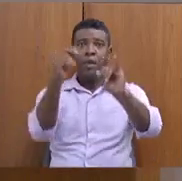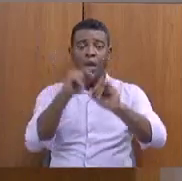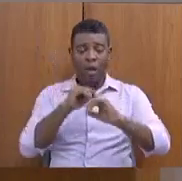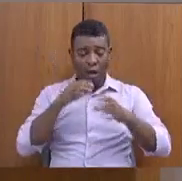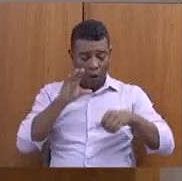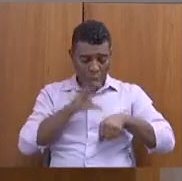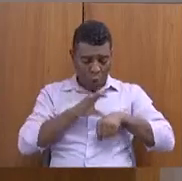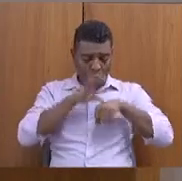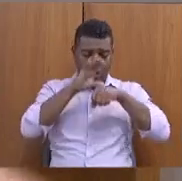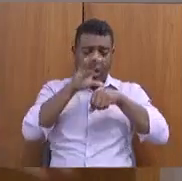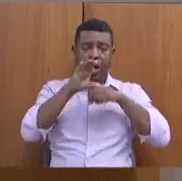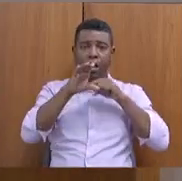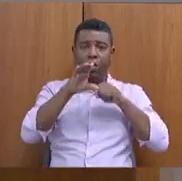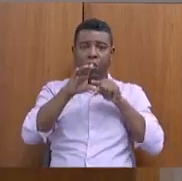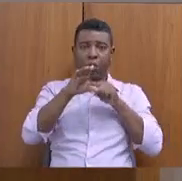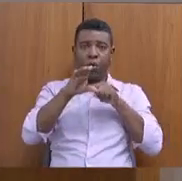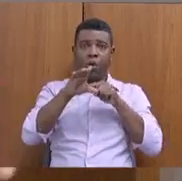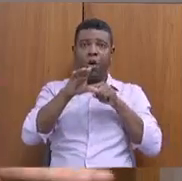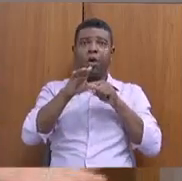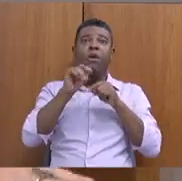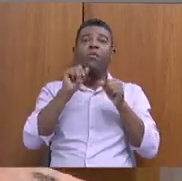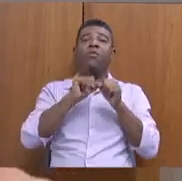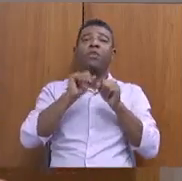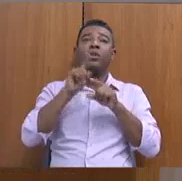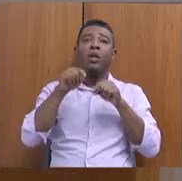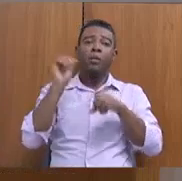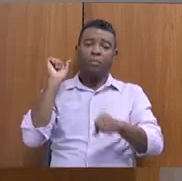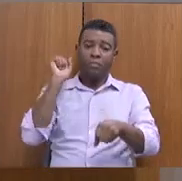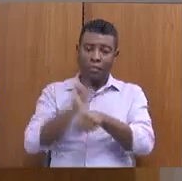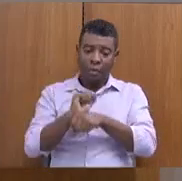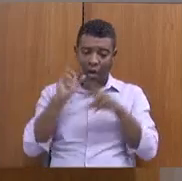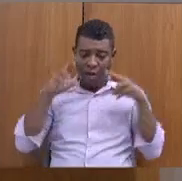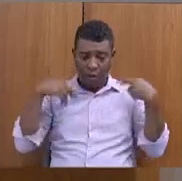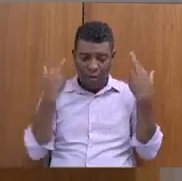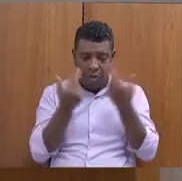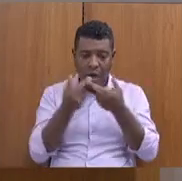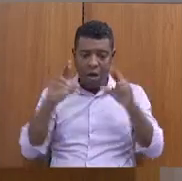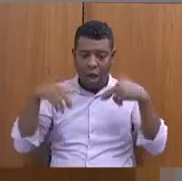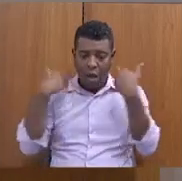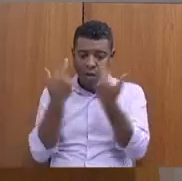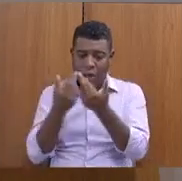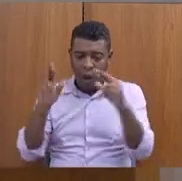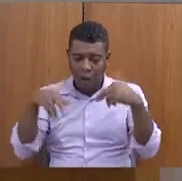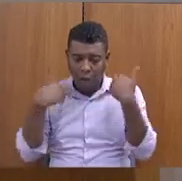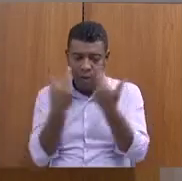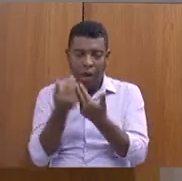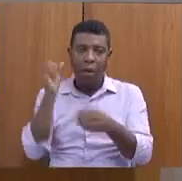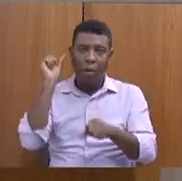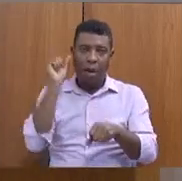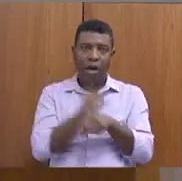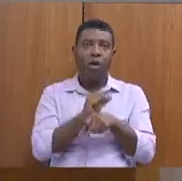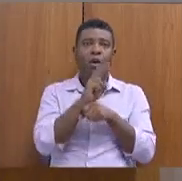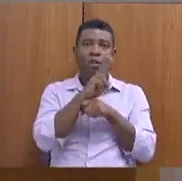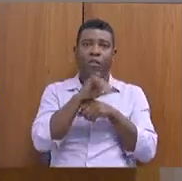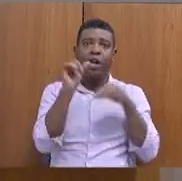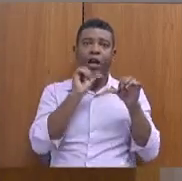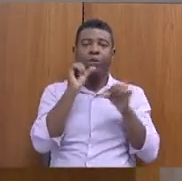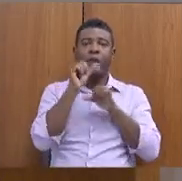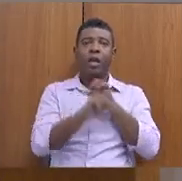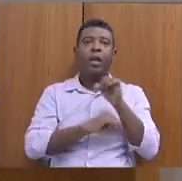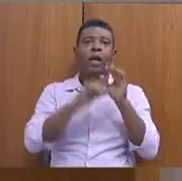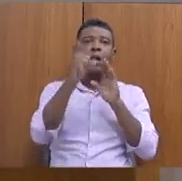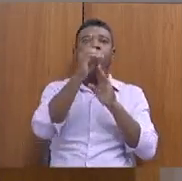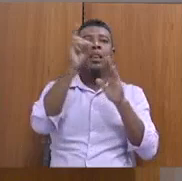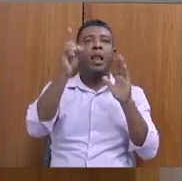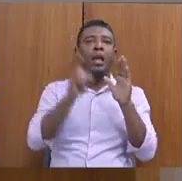paralisar as reuniões para ser alterado o decreto do